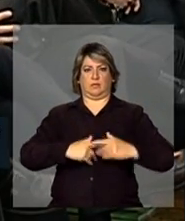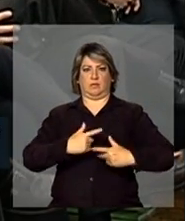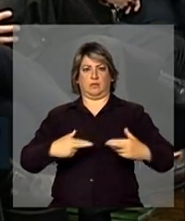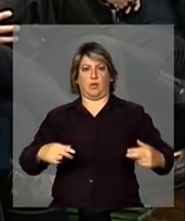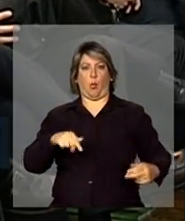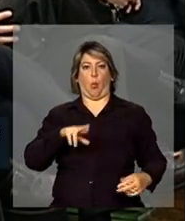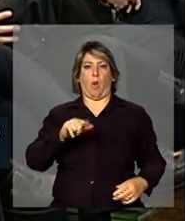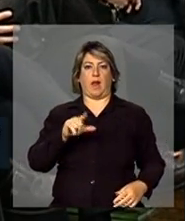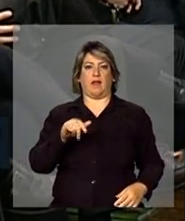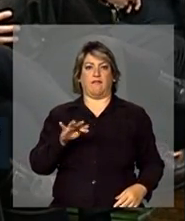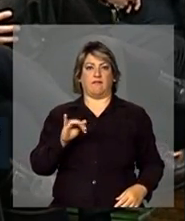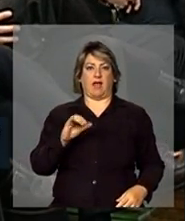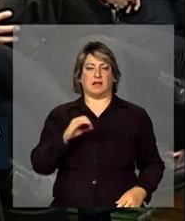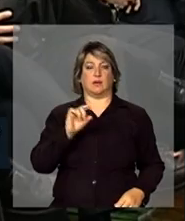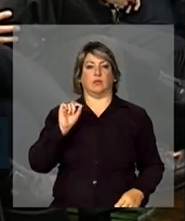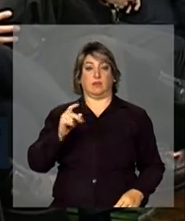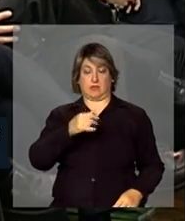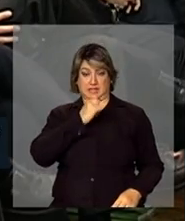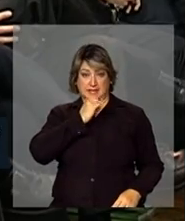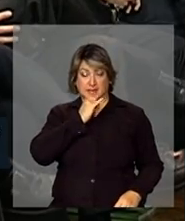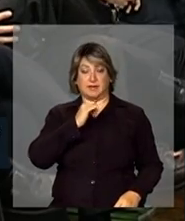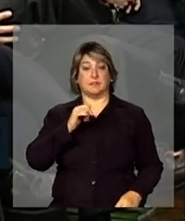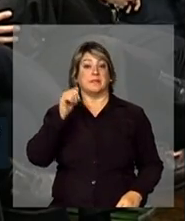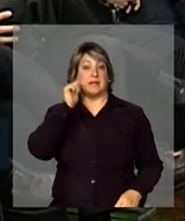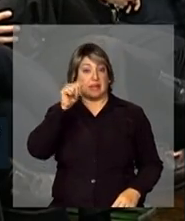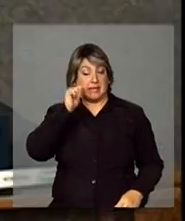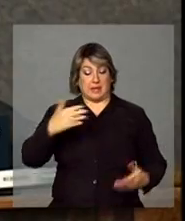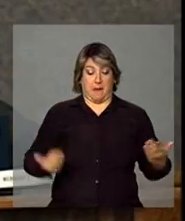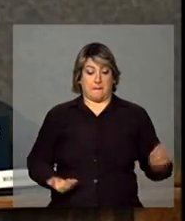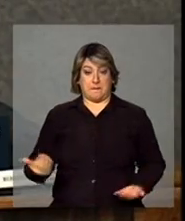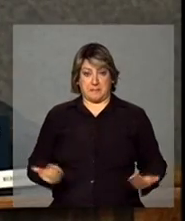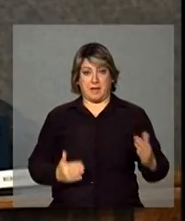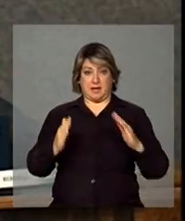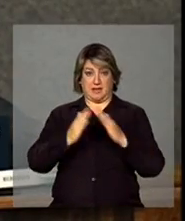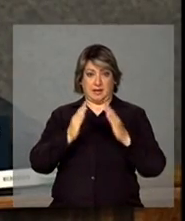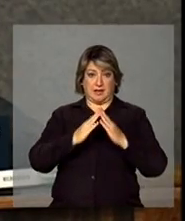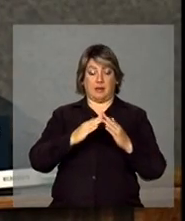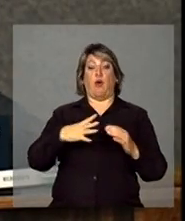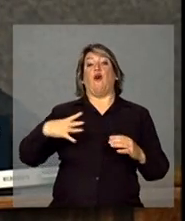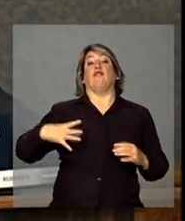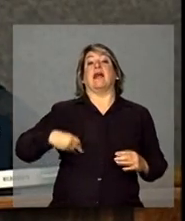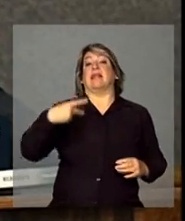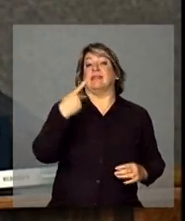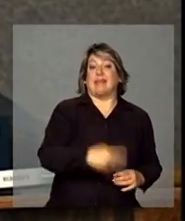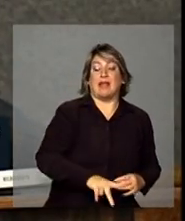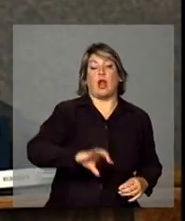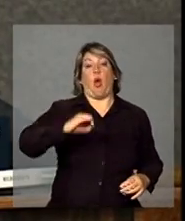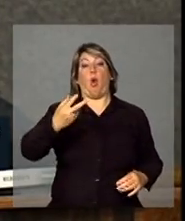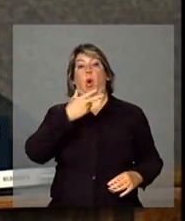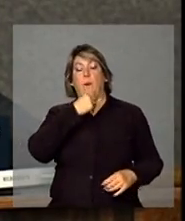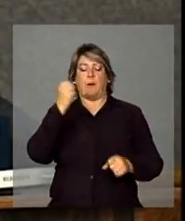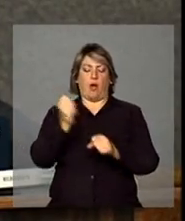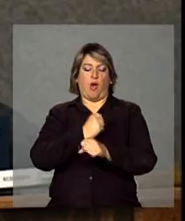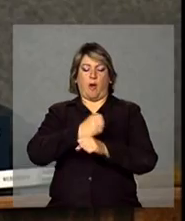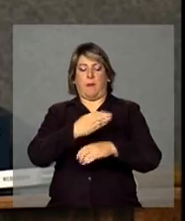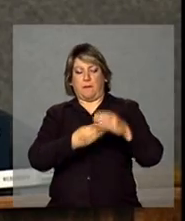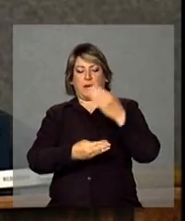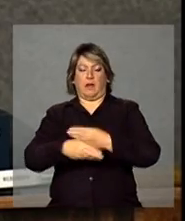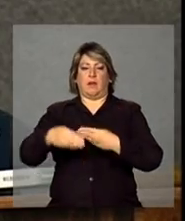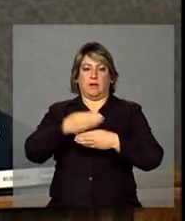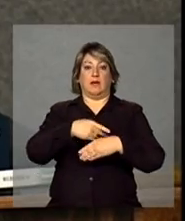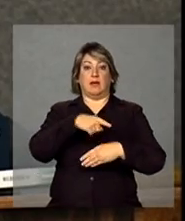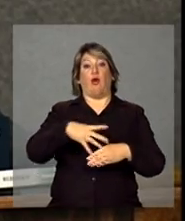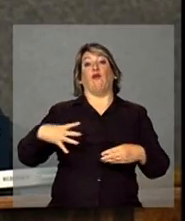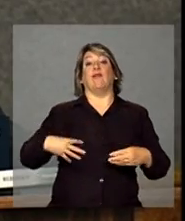Quer dizer, a filha de empregada doméstica ou o filho do peão de obra, ele não quer ser peão como o pai dele ou a